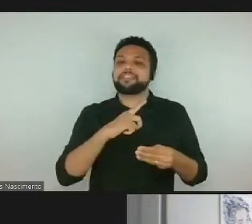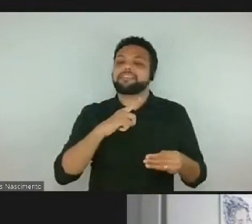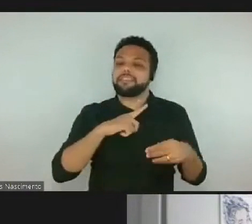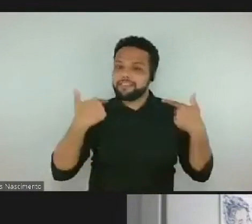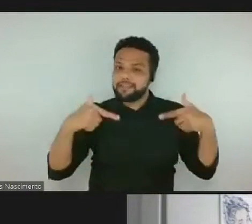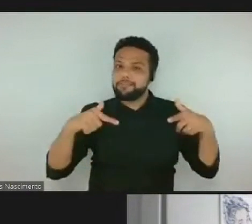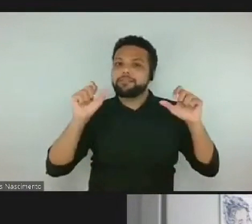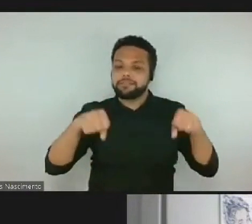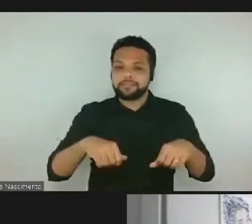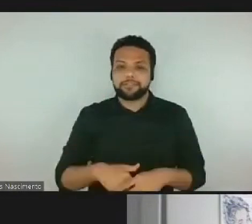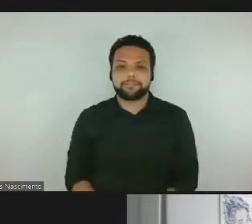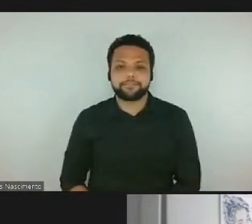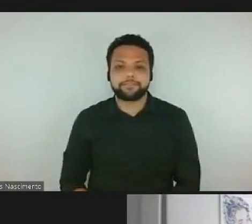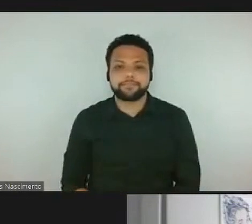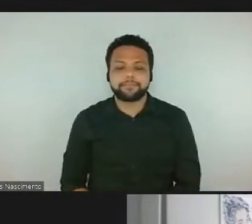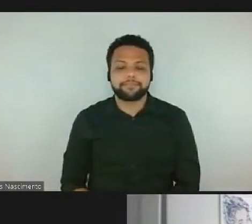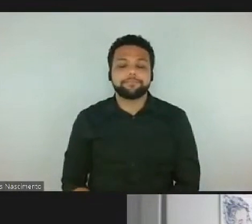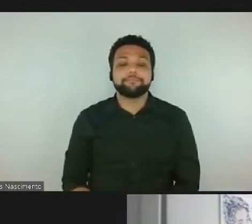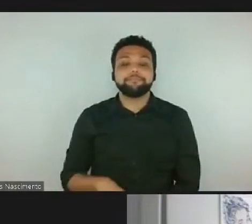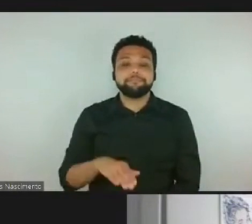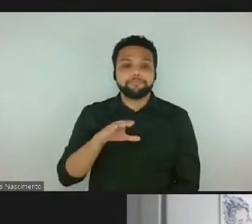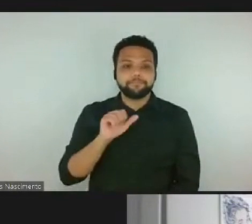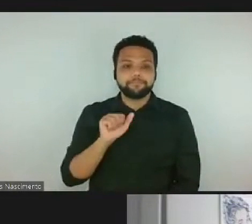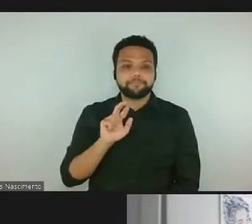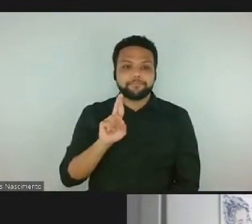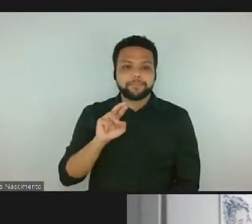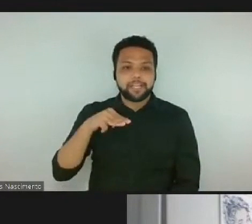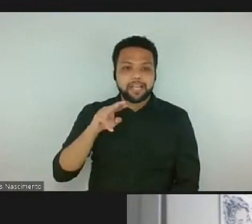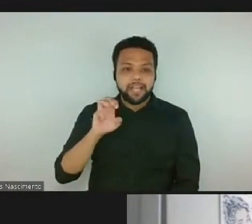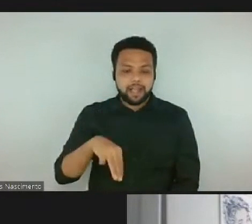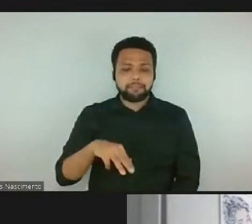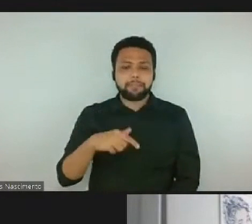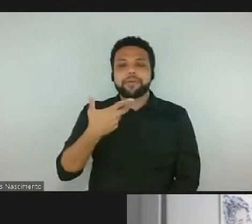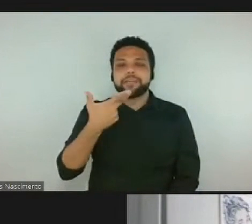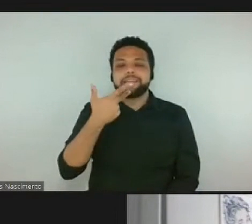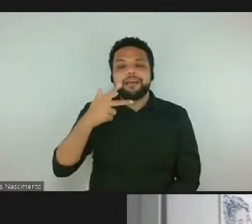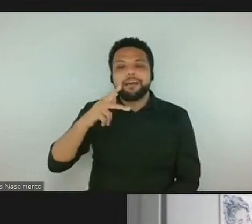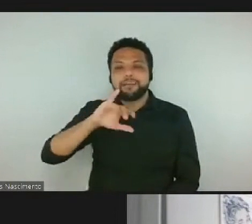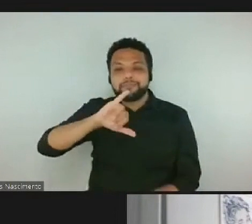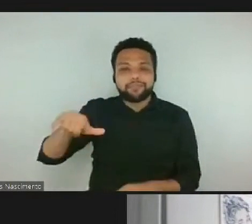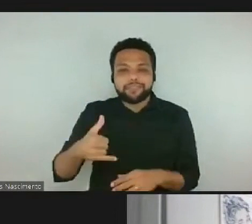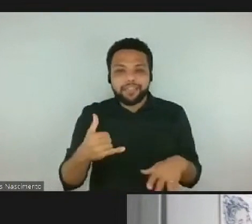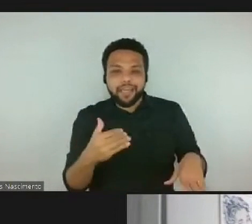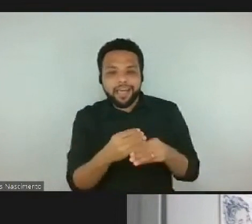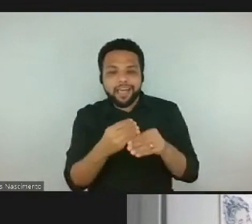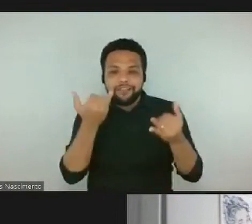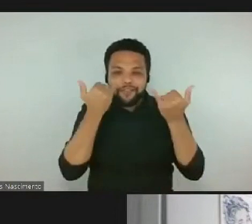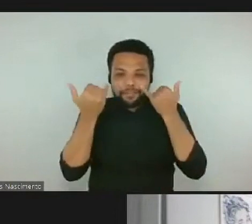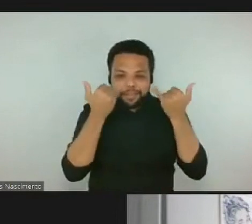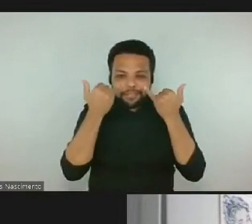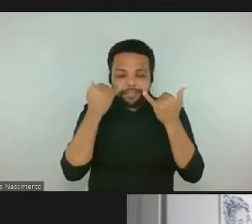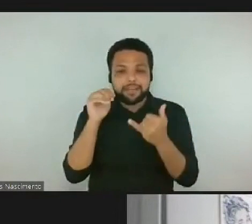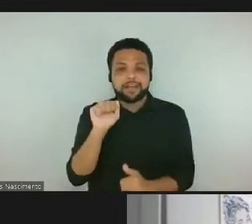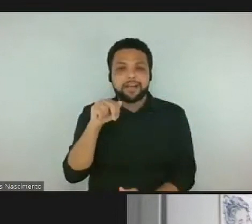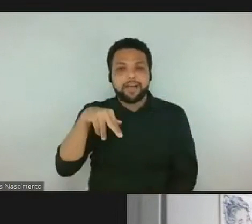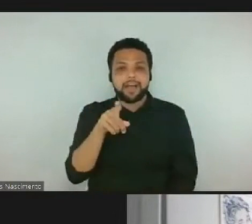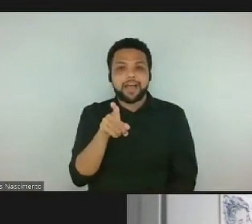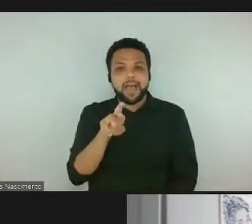Carmen, eu queria só trazer uma informação que a Andrea Amaral trouxe para a gente, ela está acompanhando